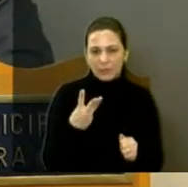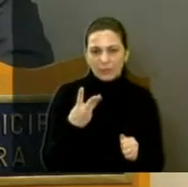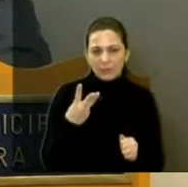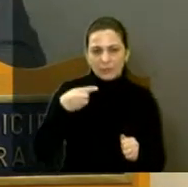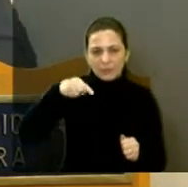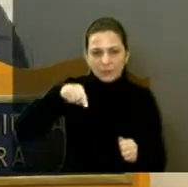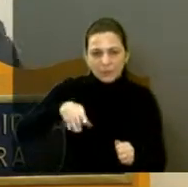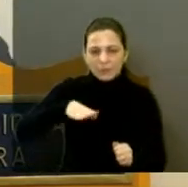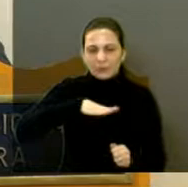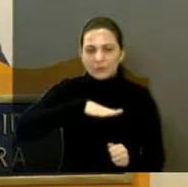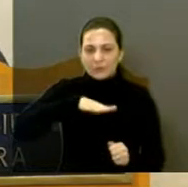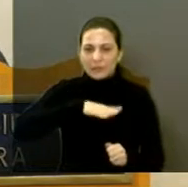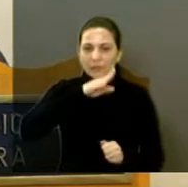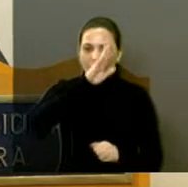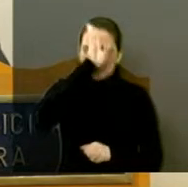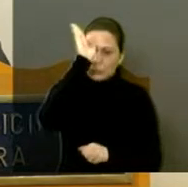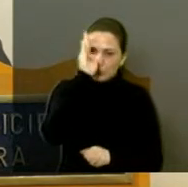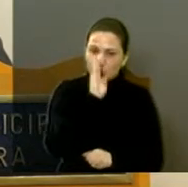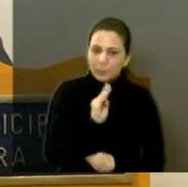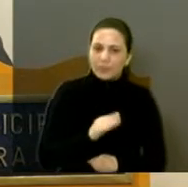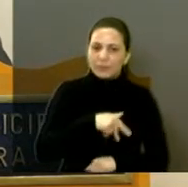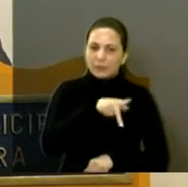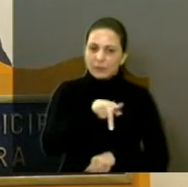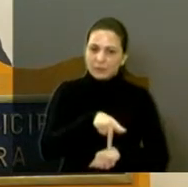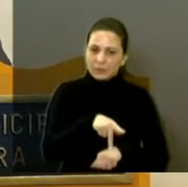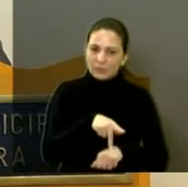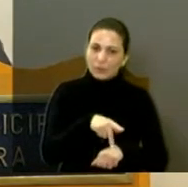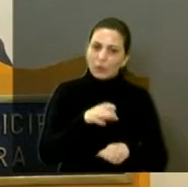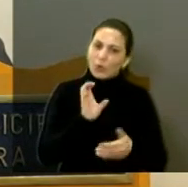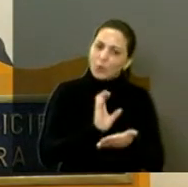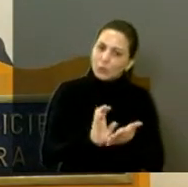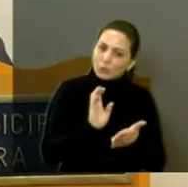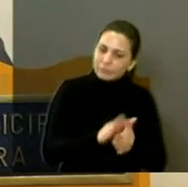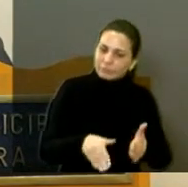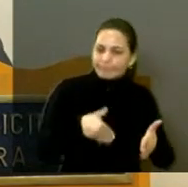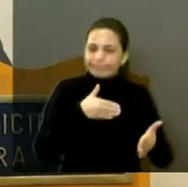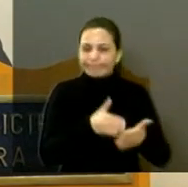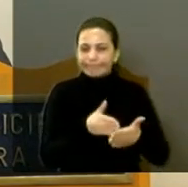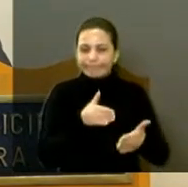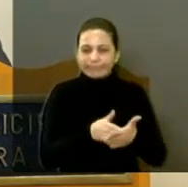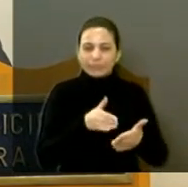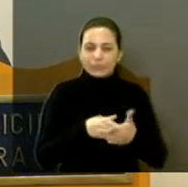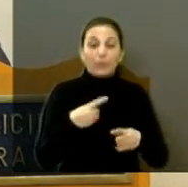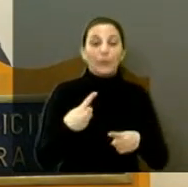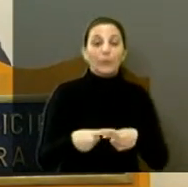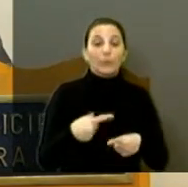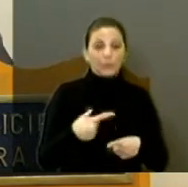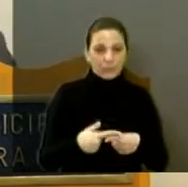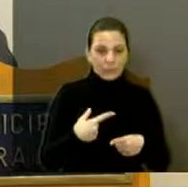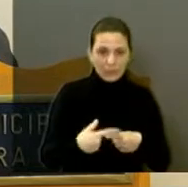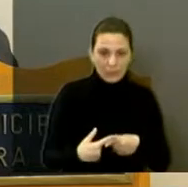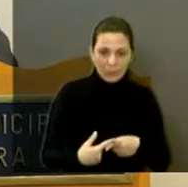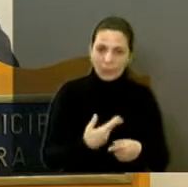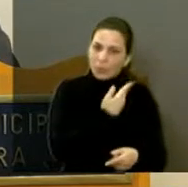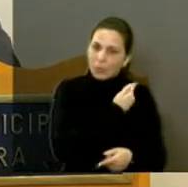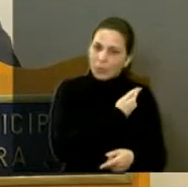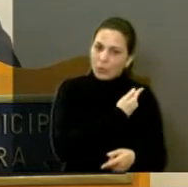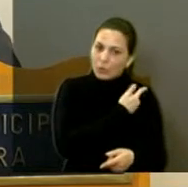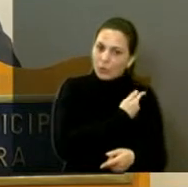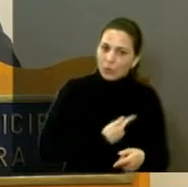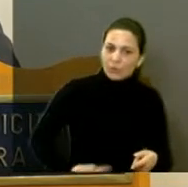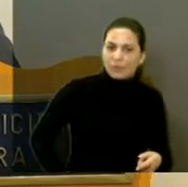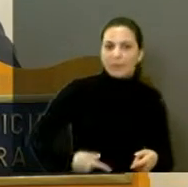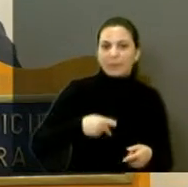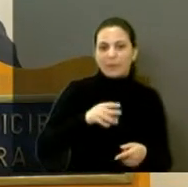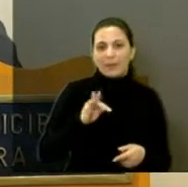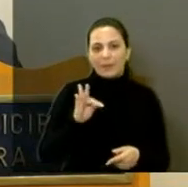municípios do Brasil estão com os recursos bloqueados. Por quê? No governo do PT, é